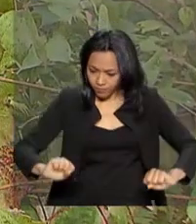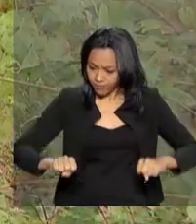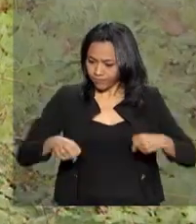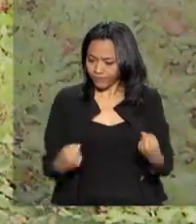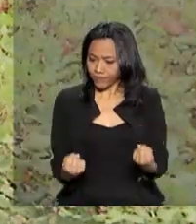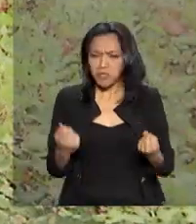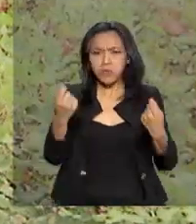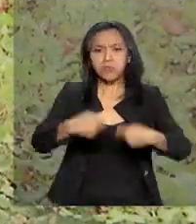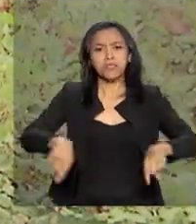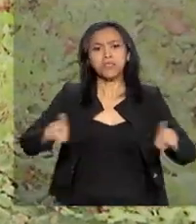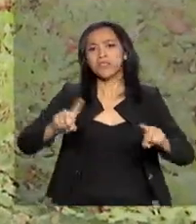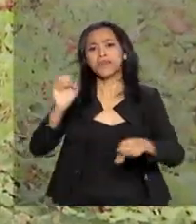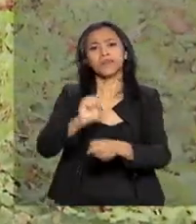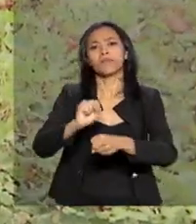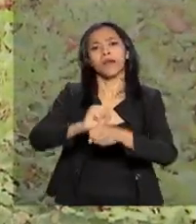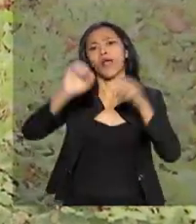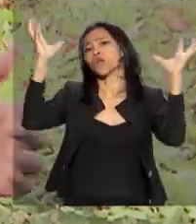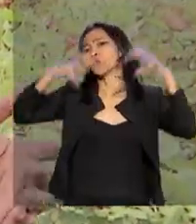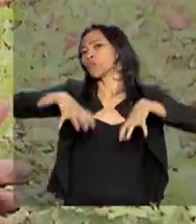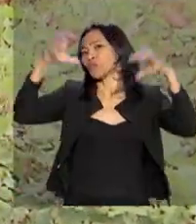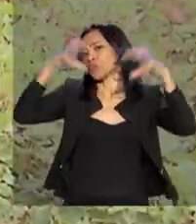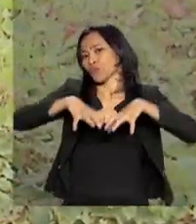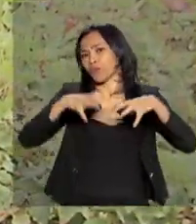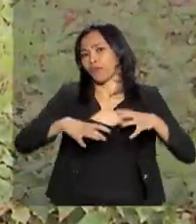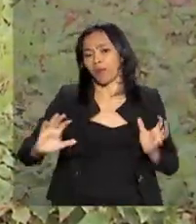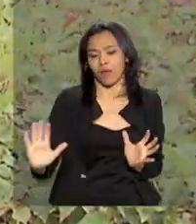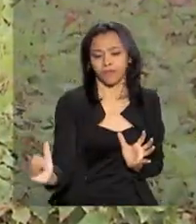preciso esperar a chuva para começar a semear.